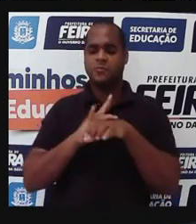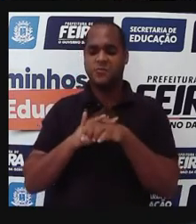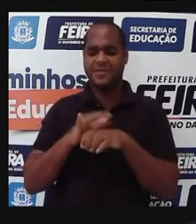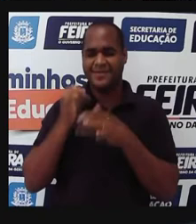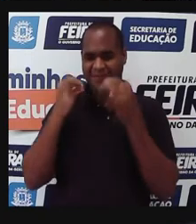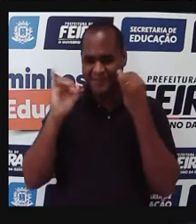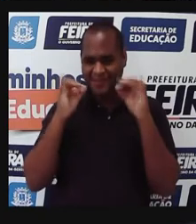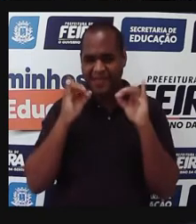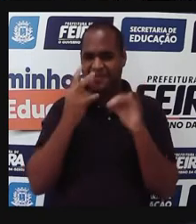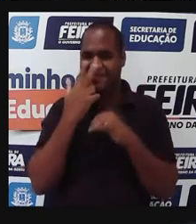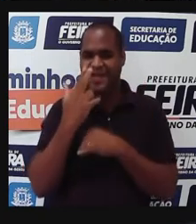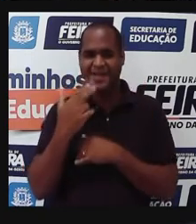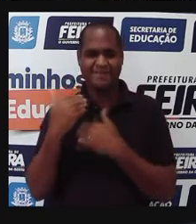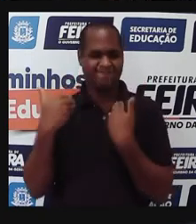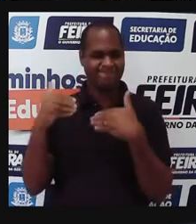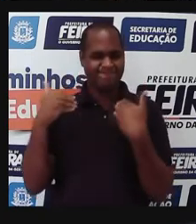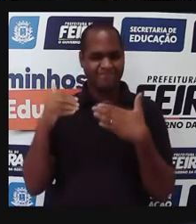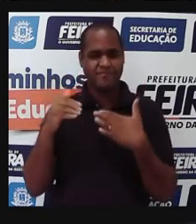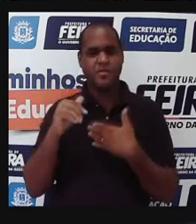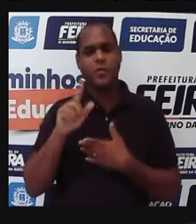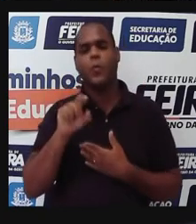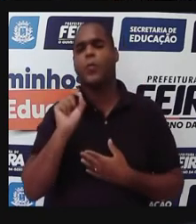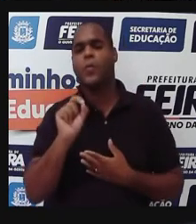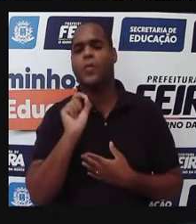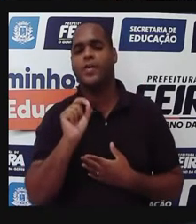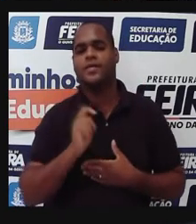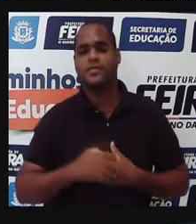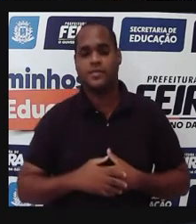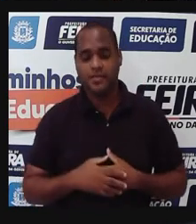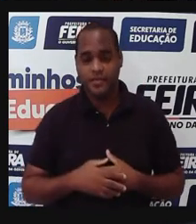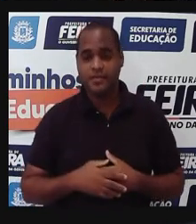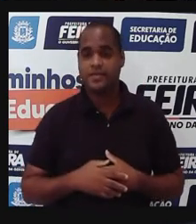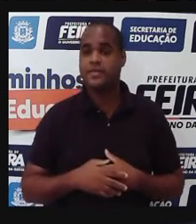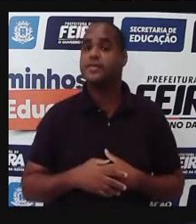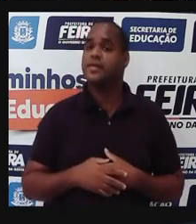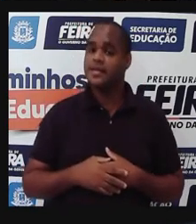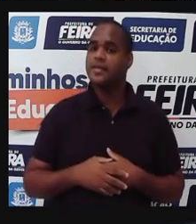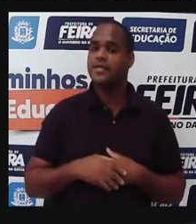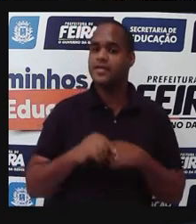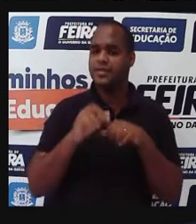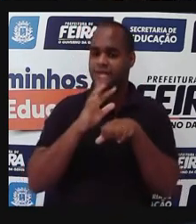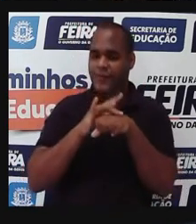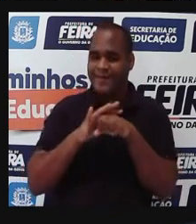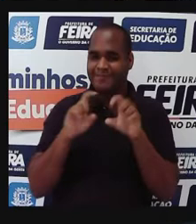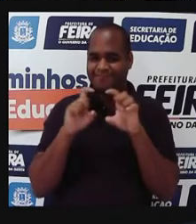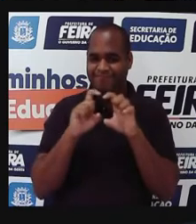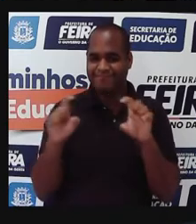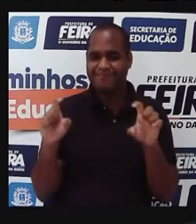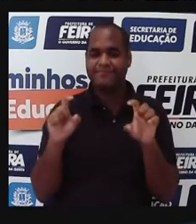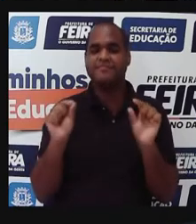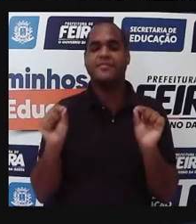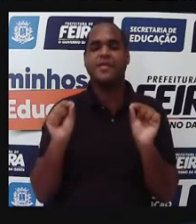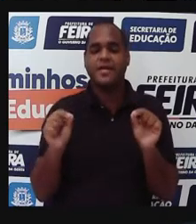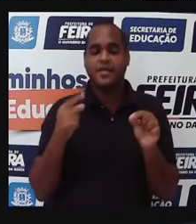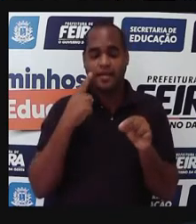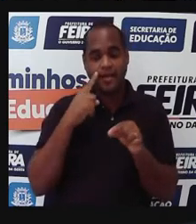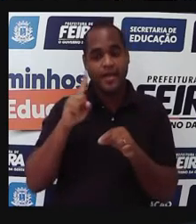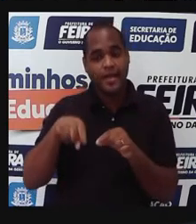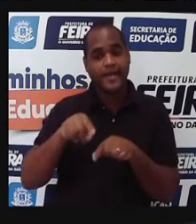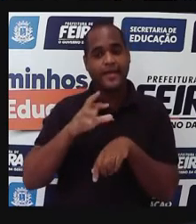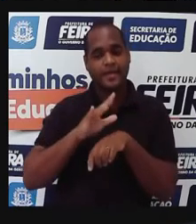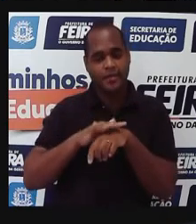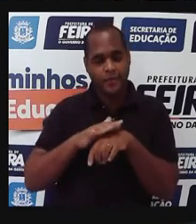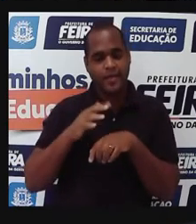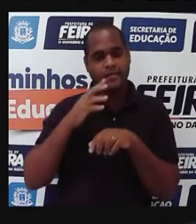negligenciadas, né, o que são elas? As doenças negligenciadas, elas são doenças